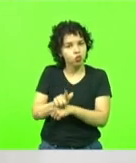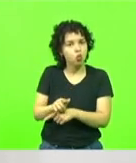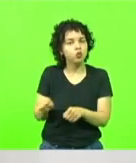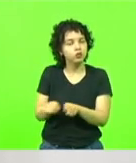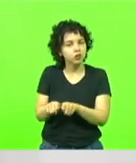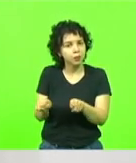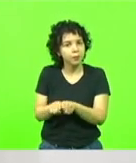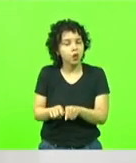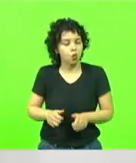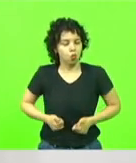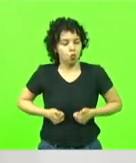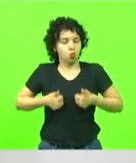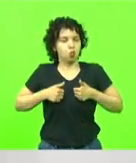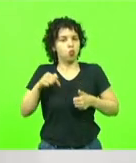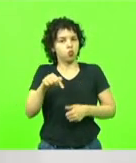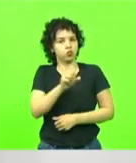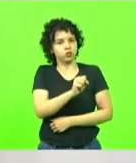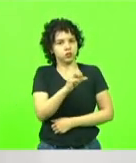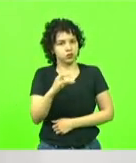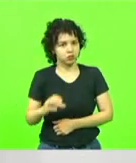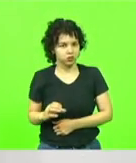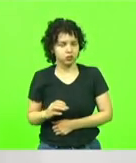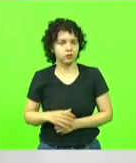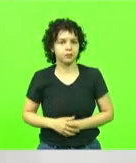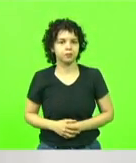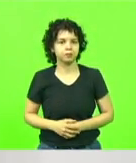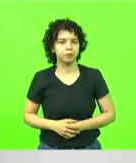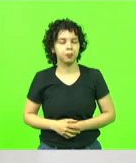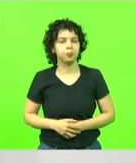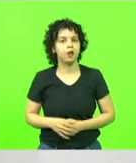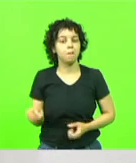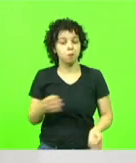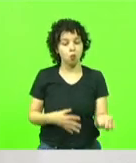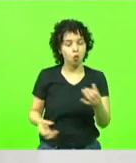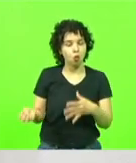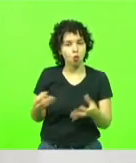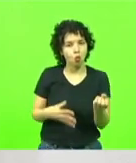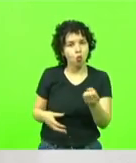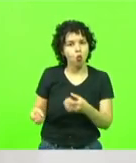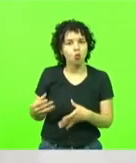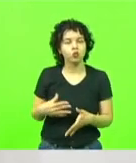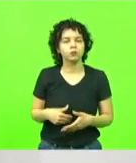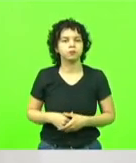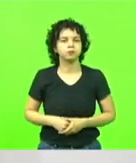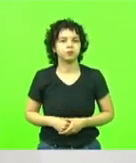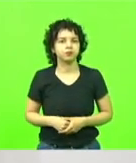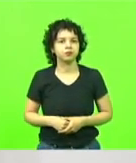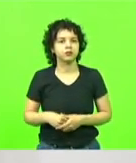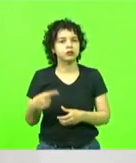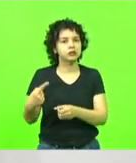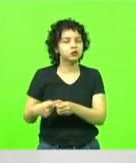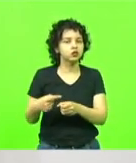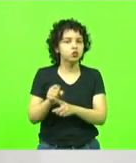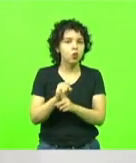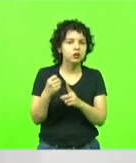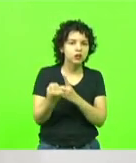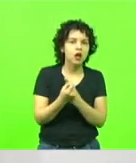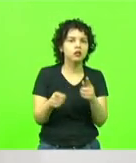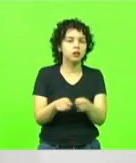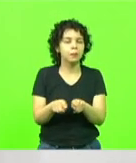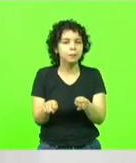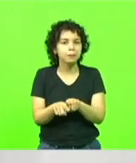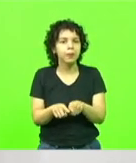orgulhos para Santa Catarina. Com a modernização da sociedade e dos meios de comunicação,